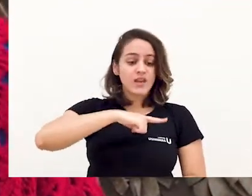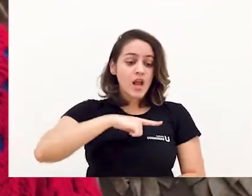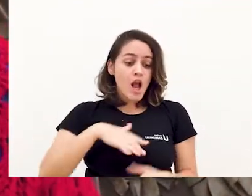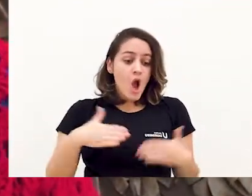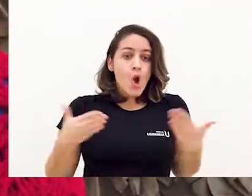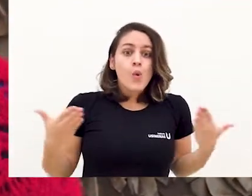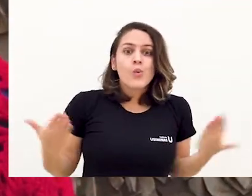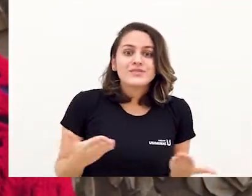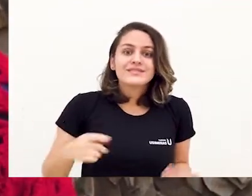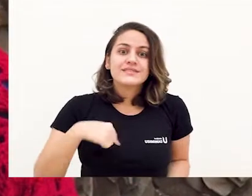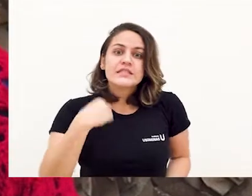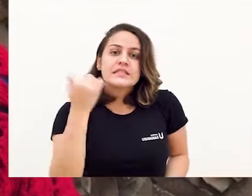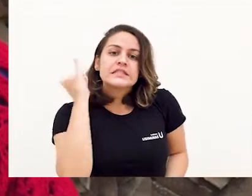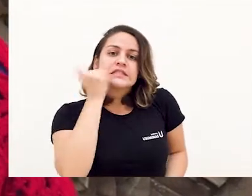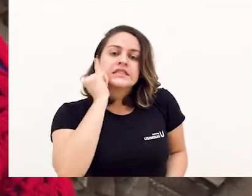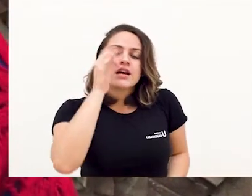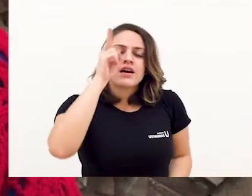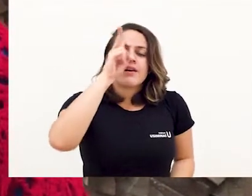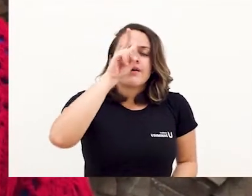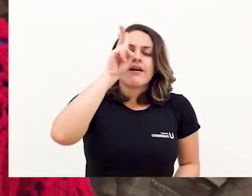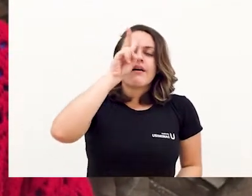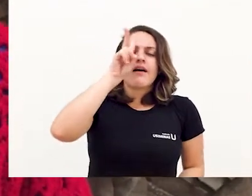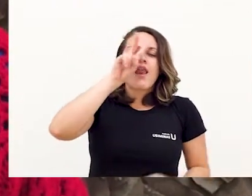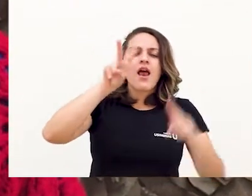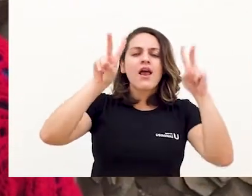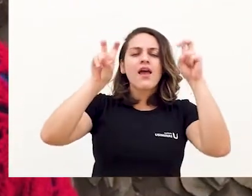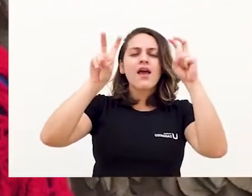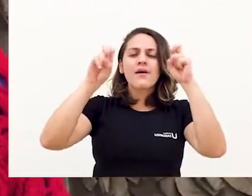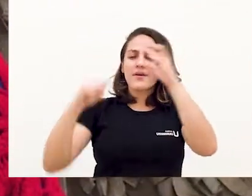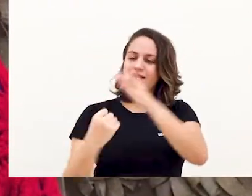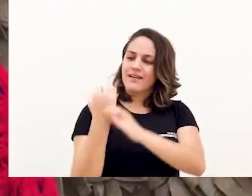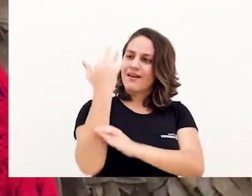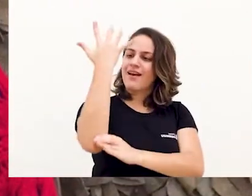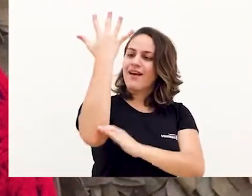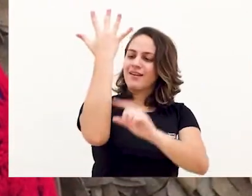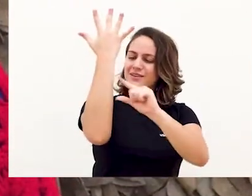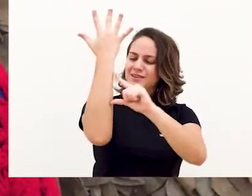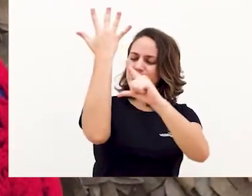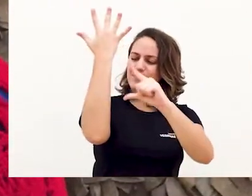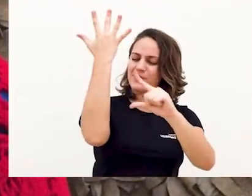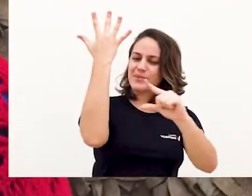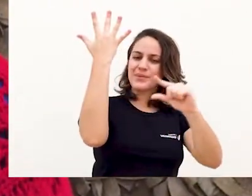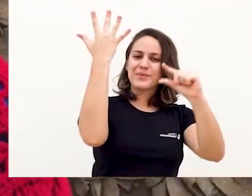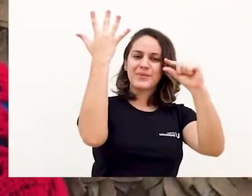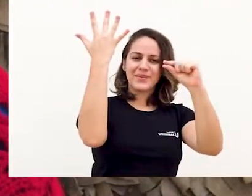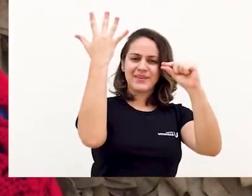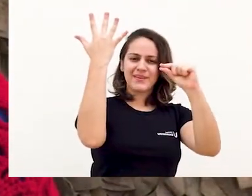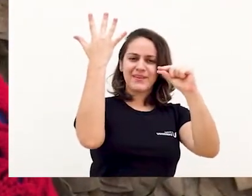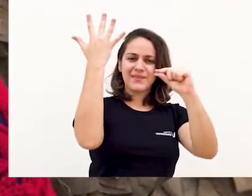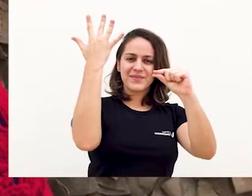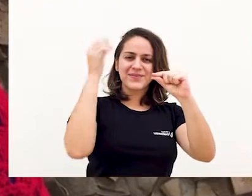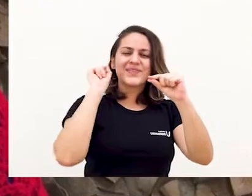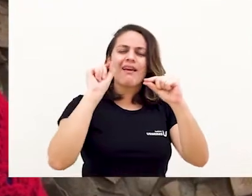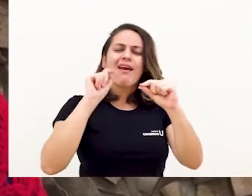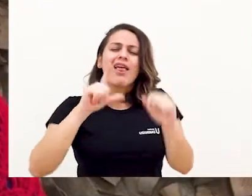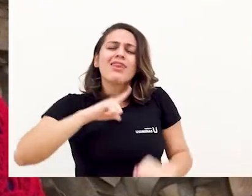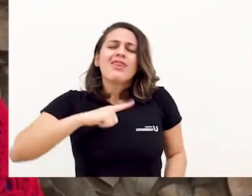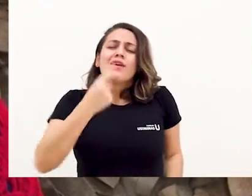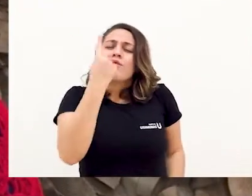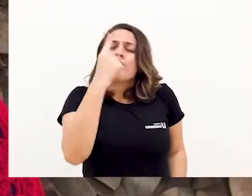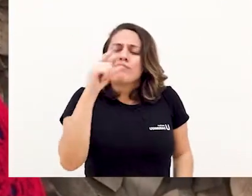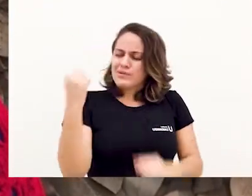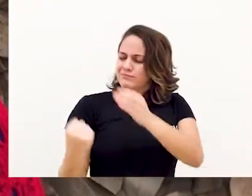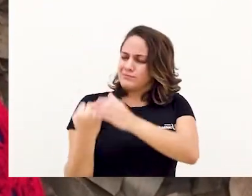Hoje eu vou contar a história de uma folhinha. Essa folhinha morava no alto de uma árvore